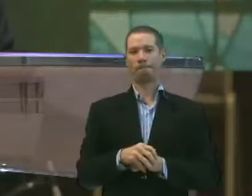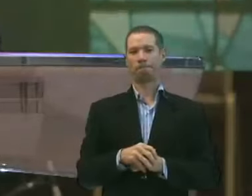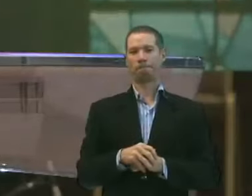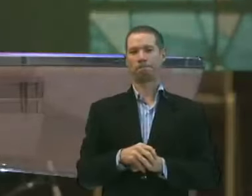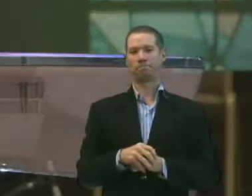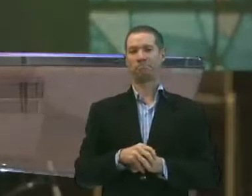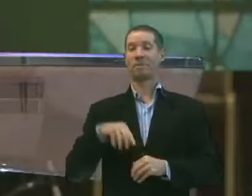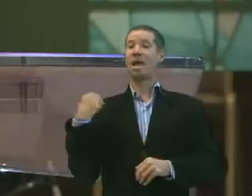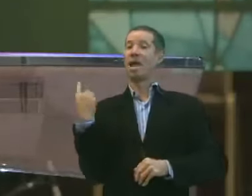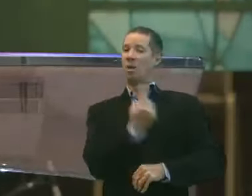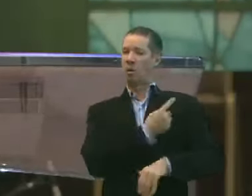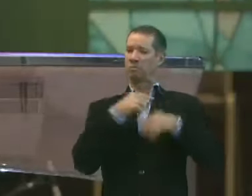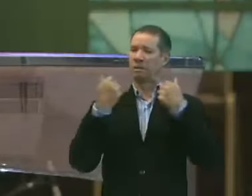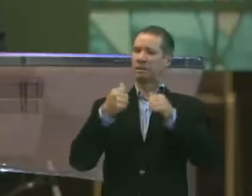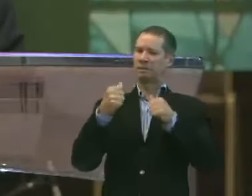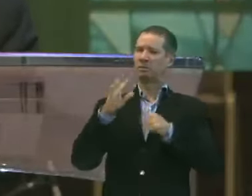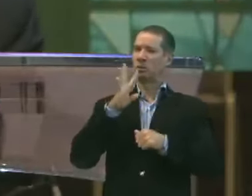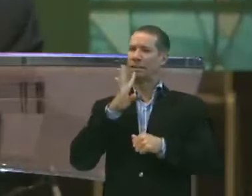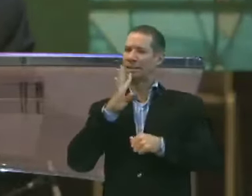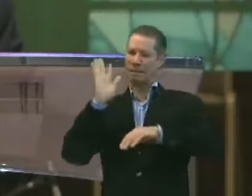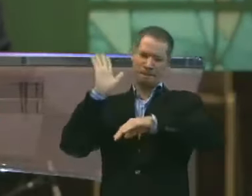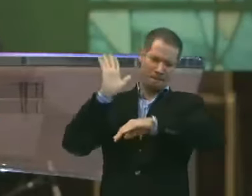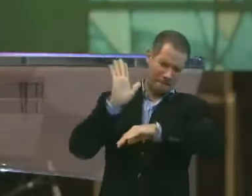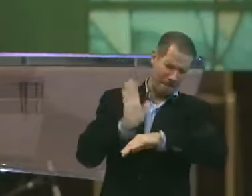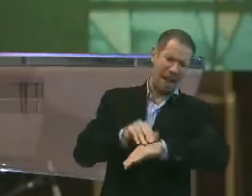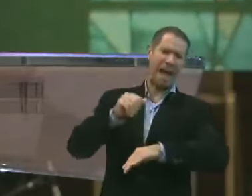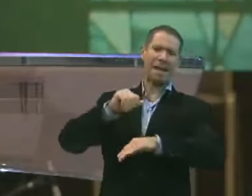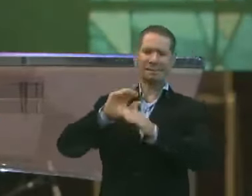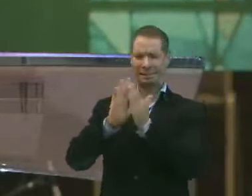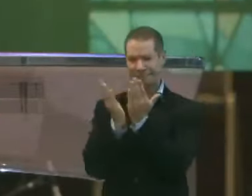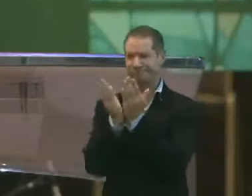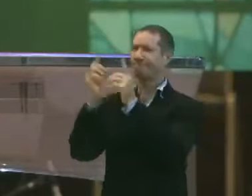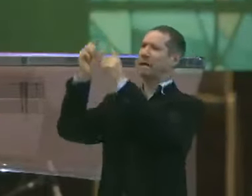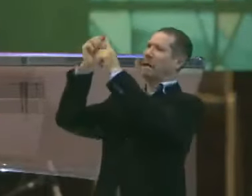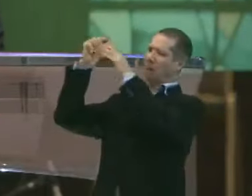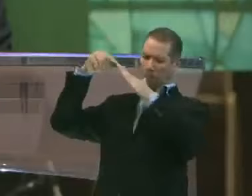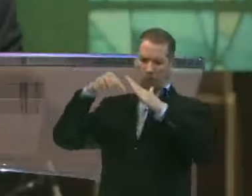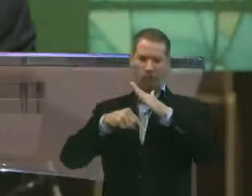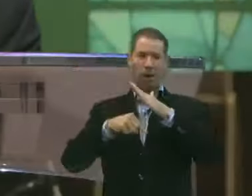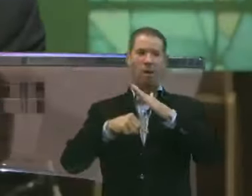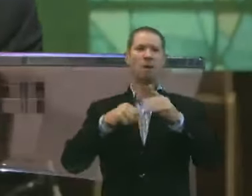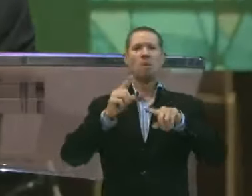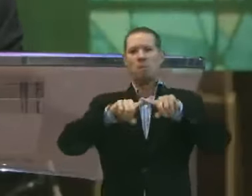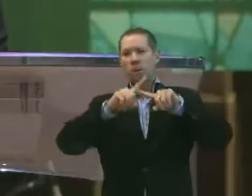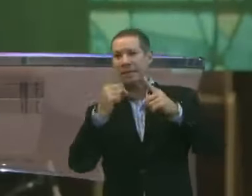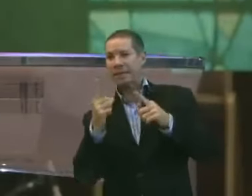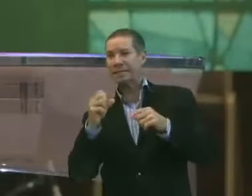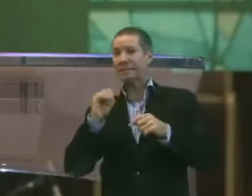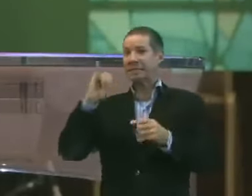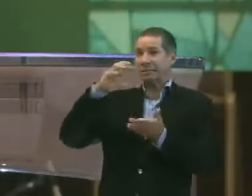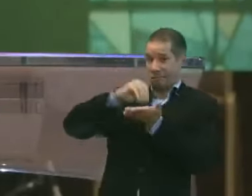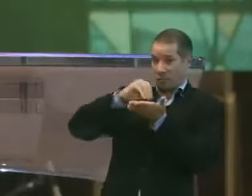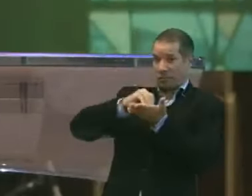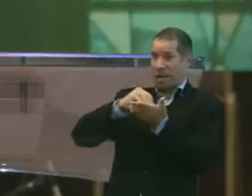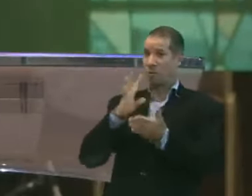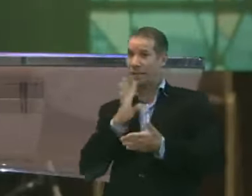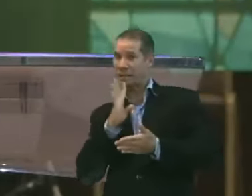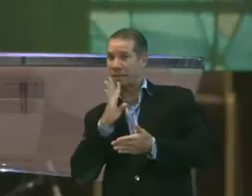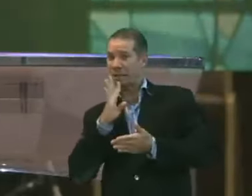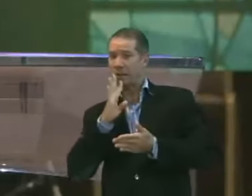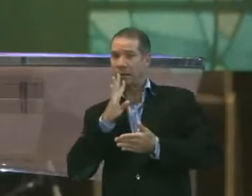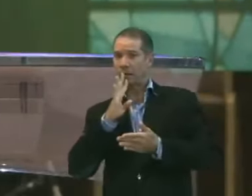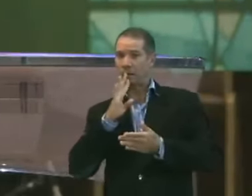Nós precisamos conhecer mais a palavra. Porque se não conhecermos mais a palavra de Deus. Nós seremos